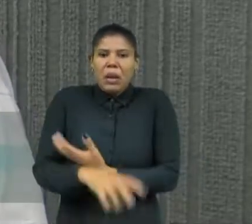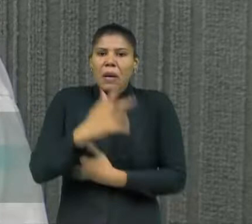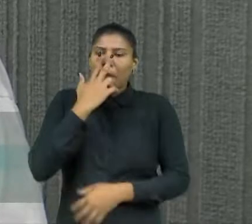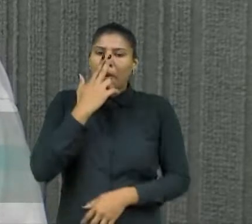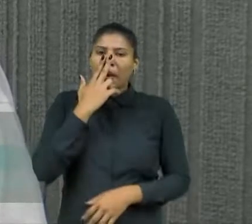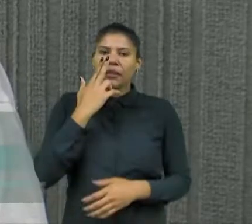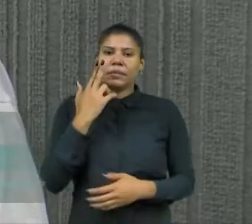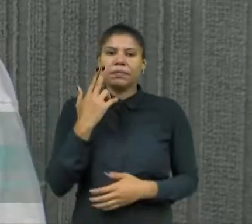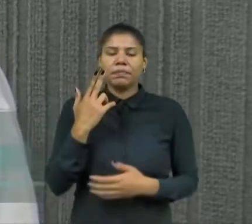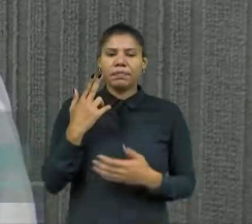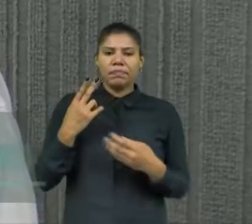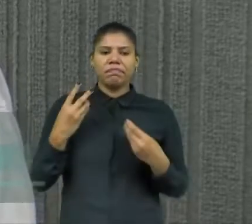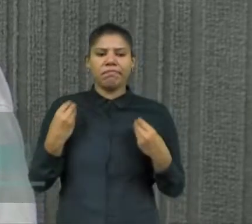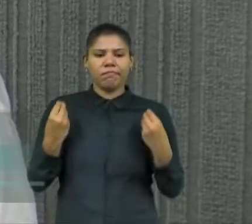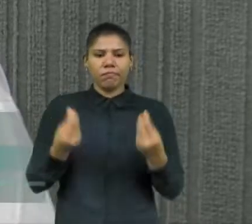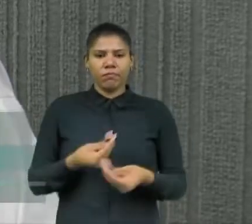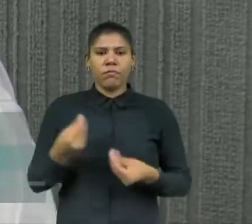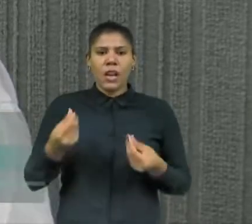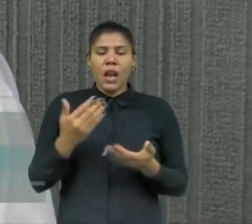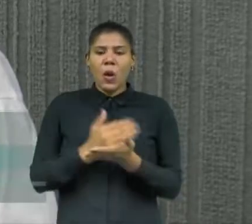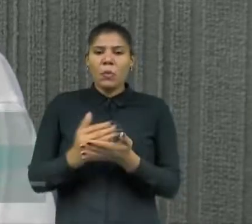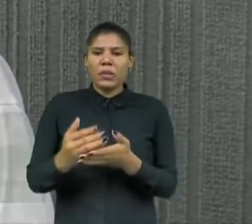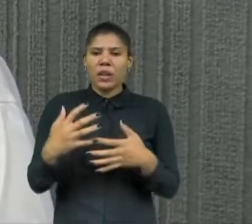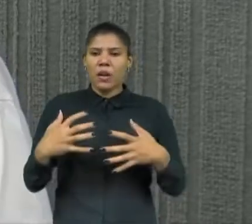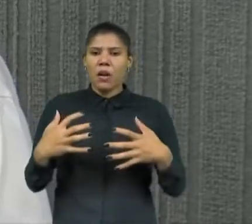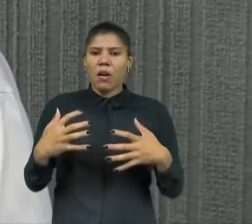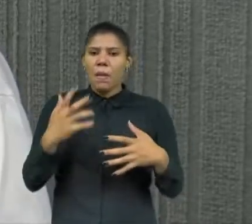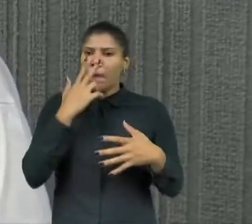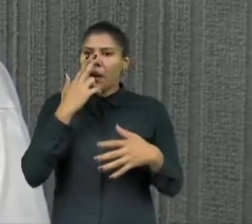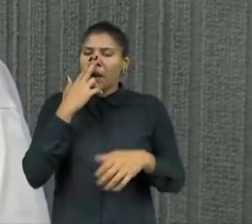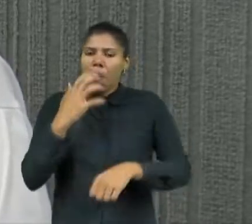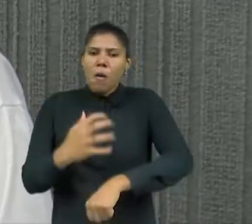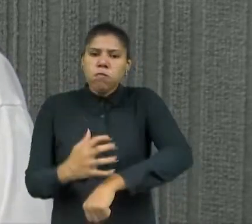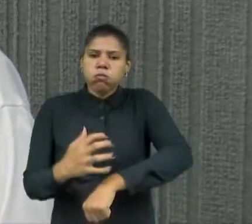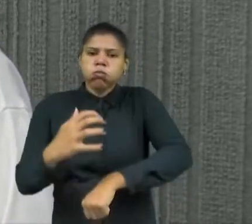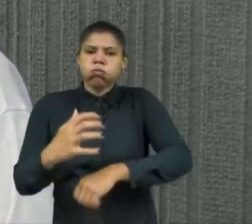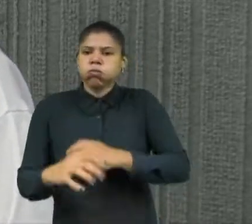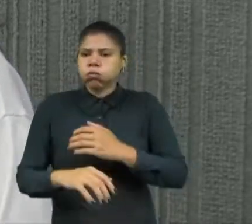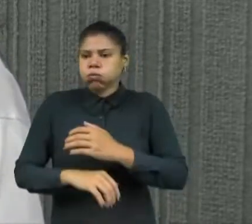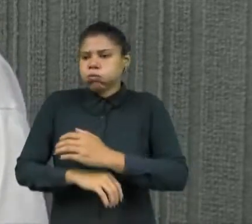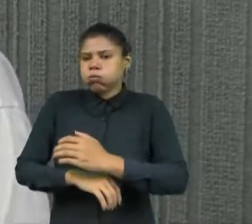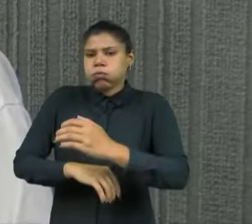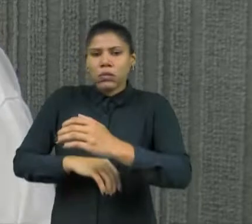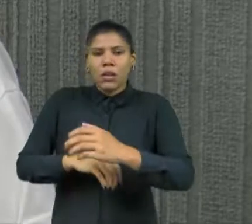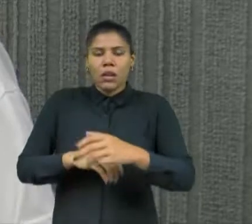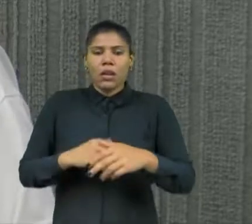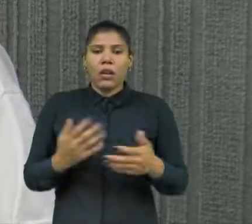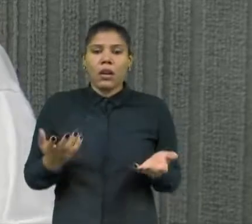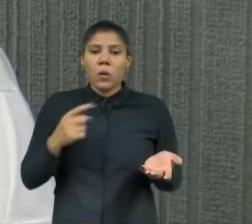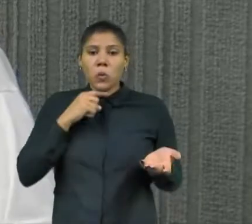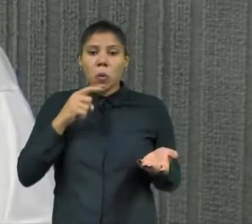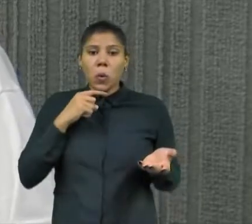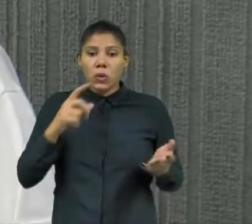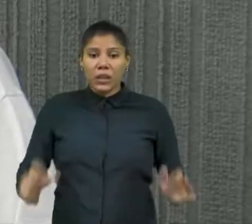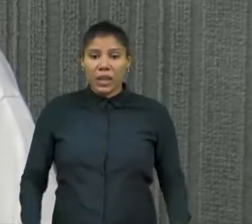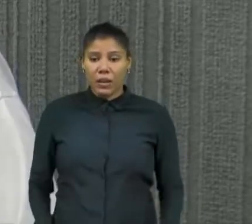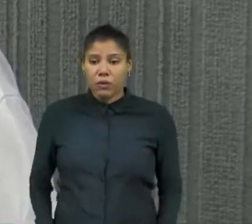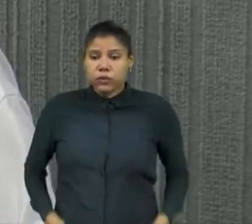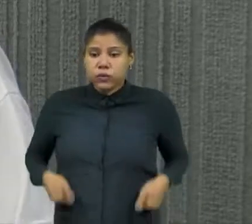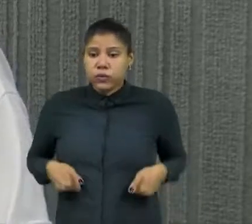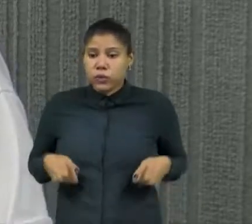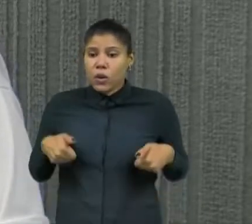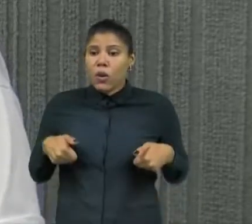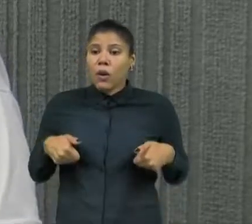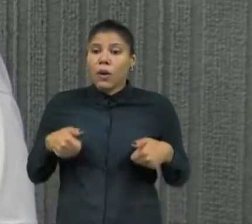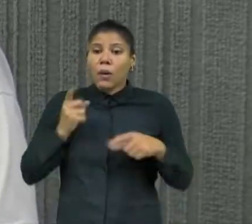comecei a ficar inchada, as pernas incharam, eu não conseguia dobrar o joelho, eu não conseguia vestir as minhas calças. Aí,